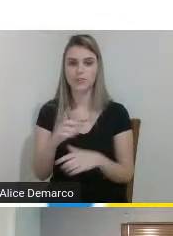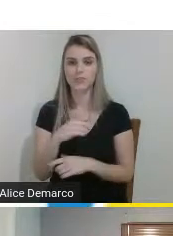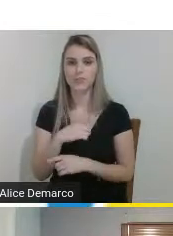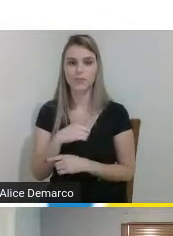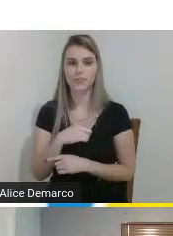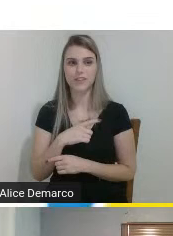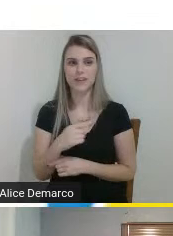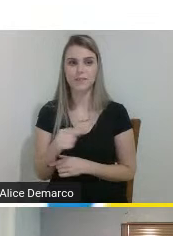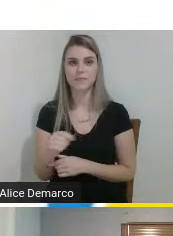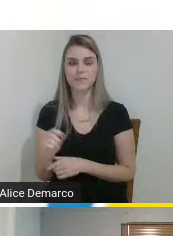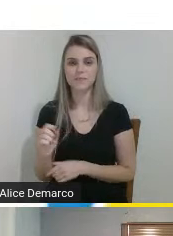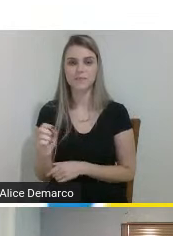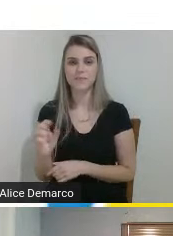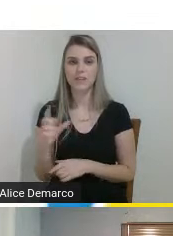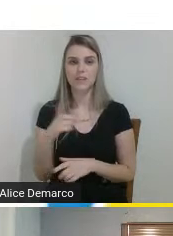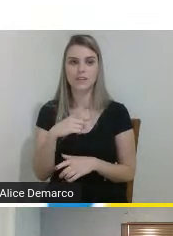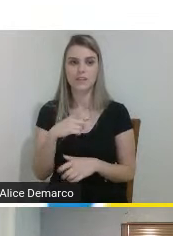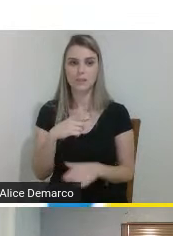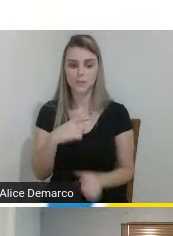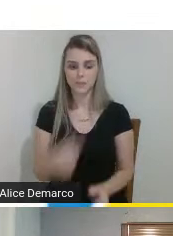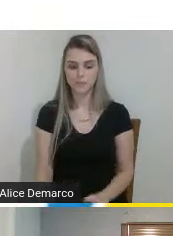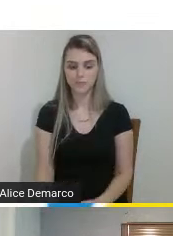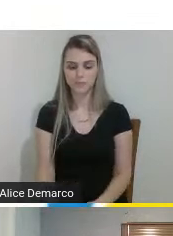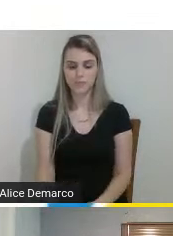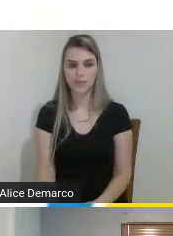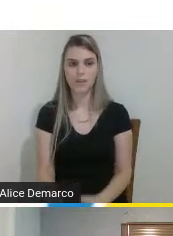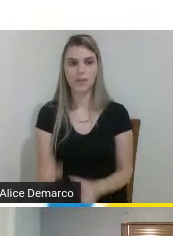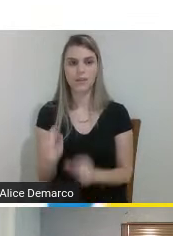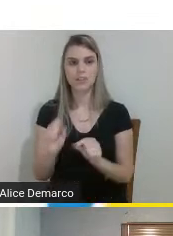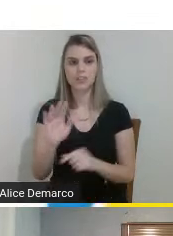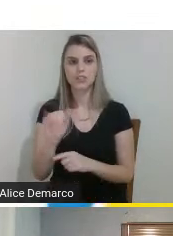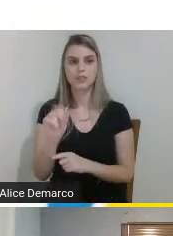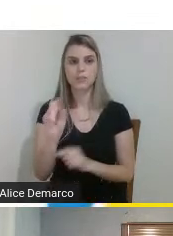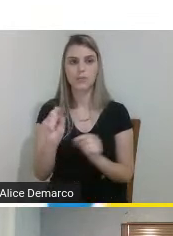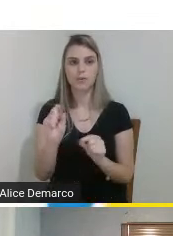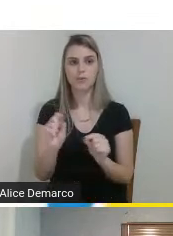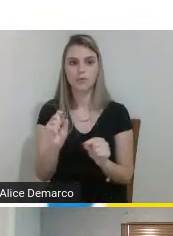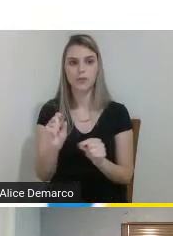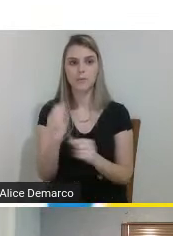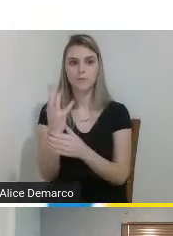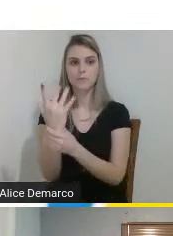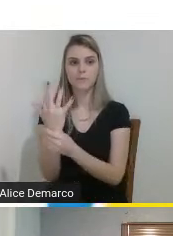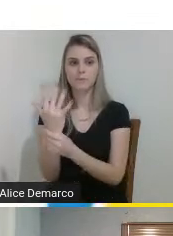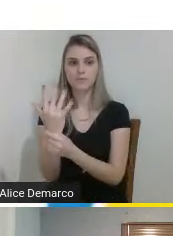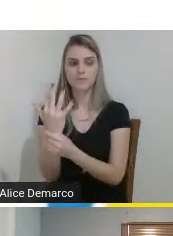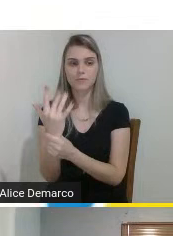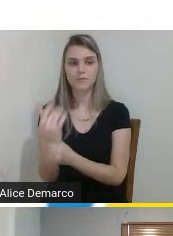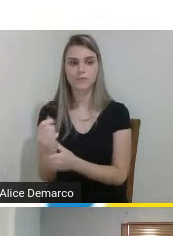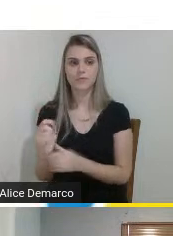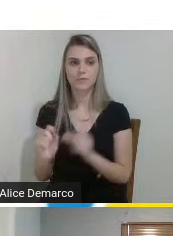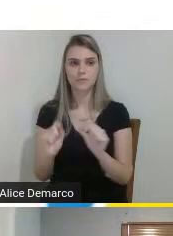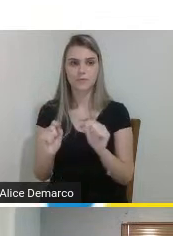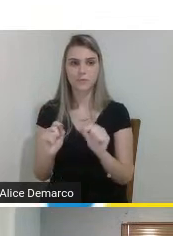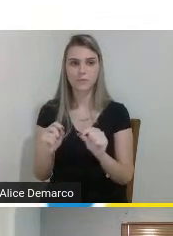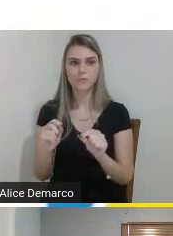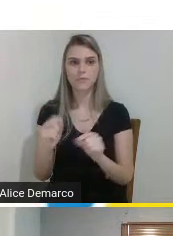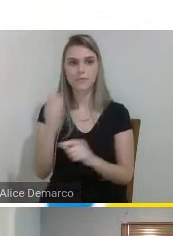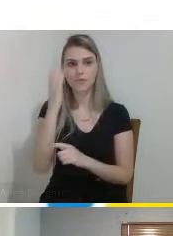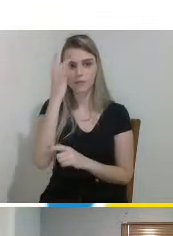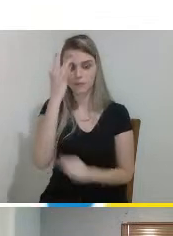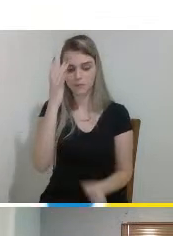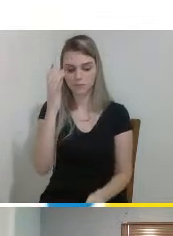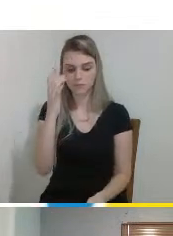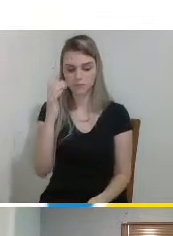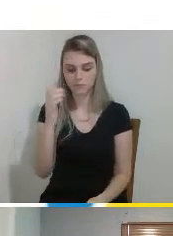para movimentar o que a gente chama de membro fantasma, que é aquela sensação que as pessoas que tinham